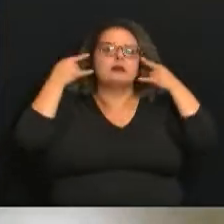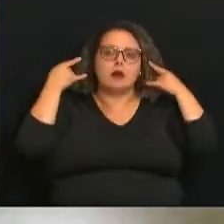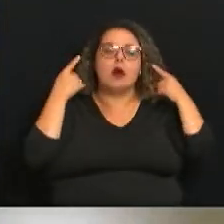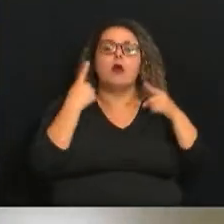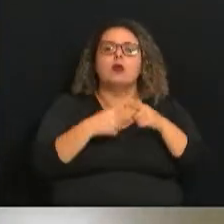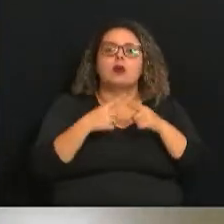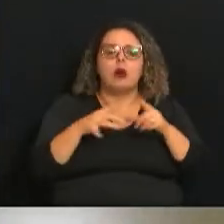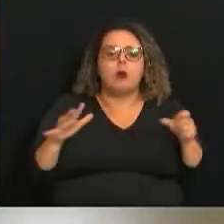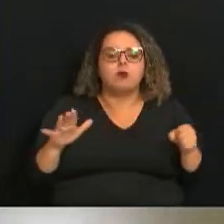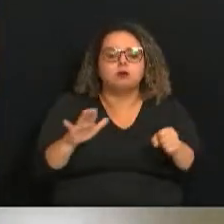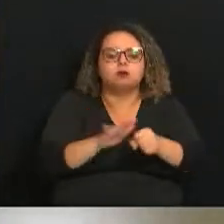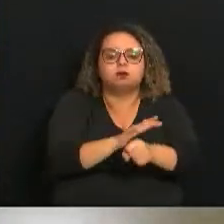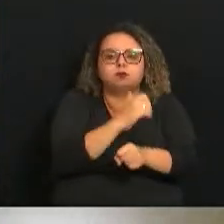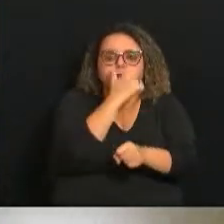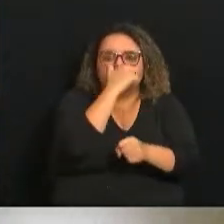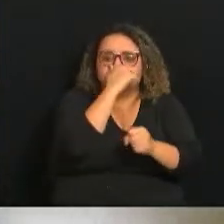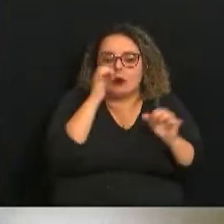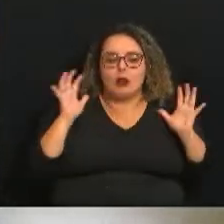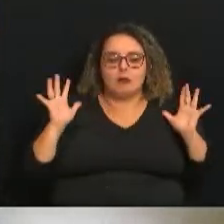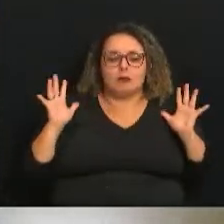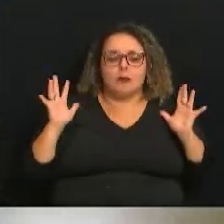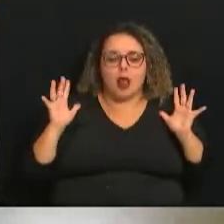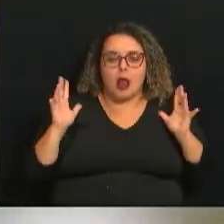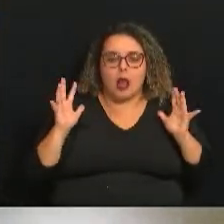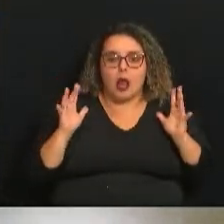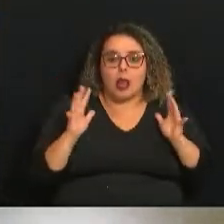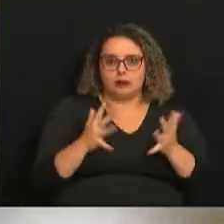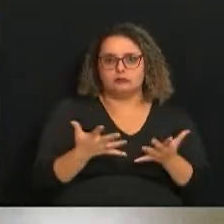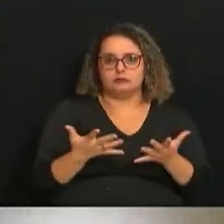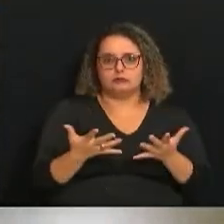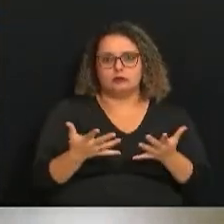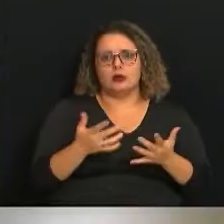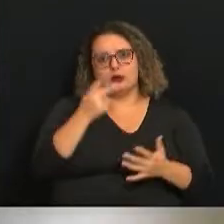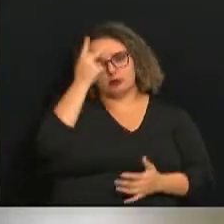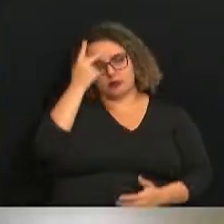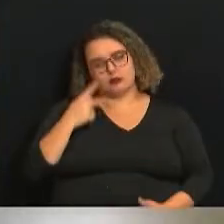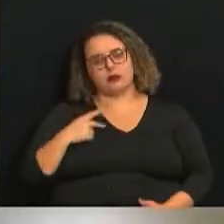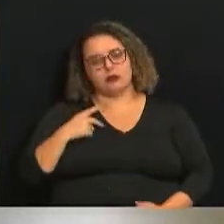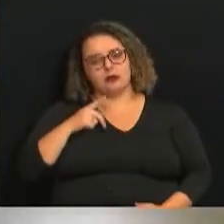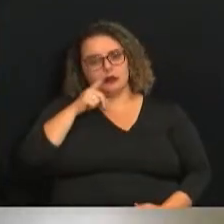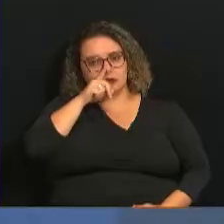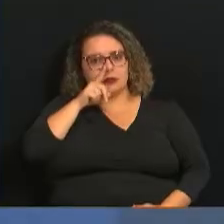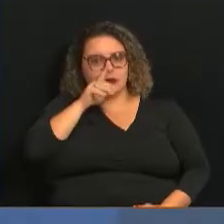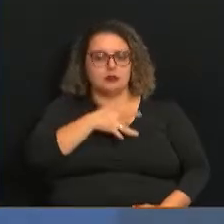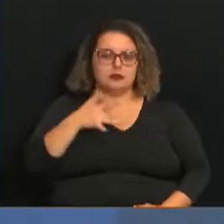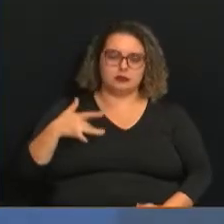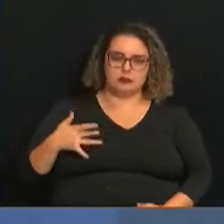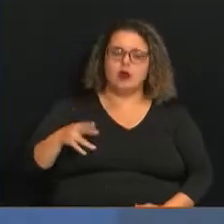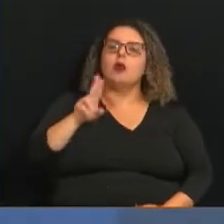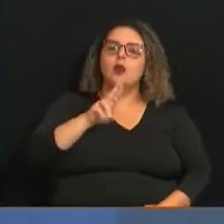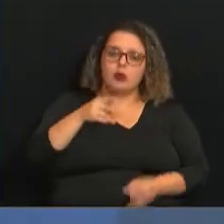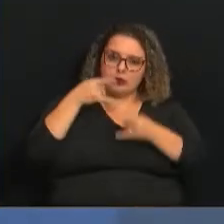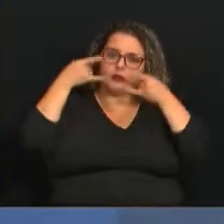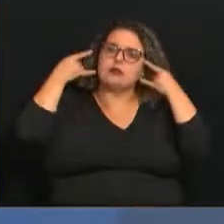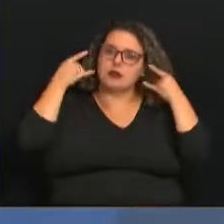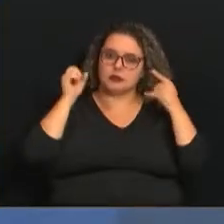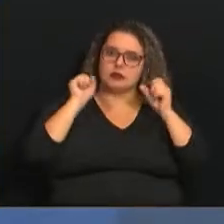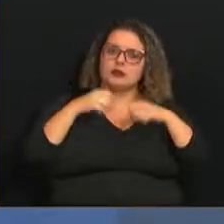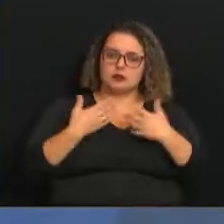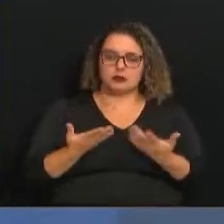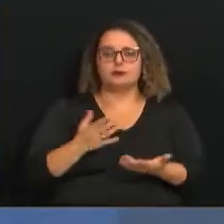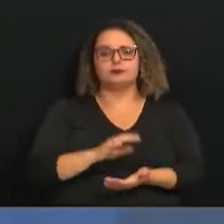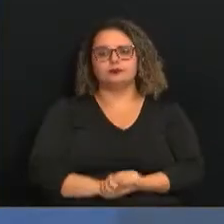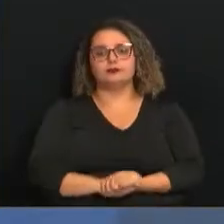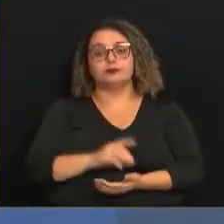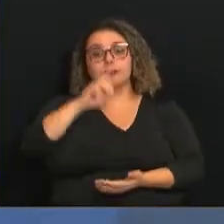protejam, principalmente aquelas que têm maior risco, utilizando máscara. E a decisão